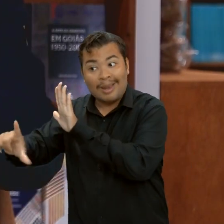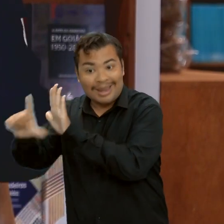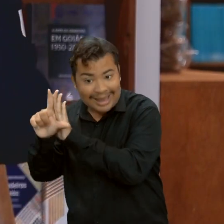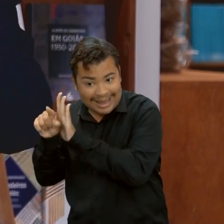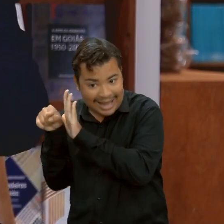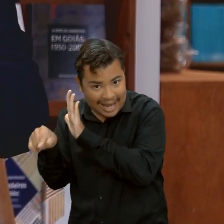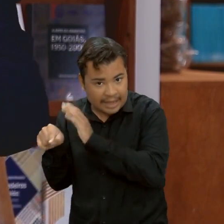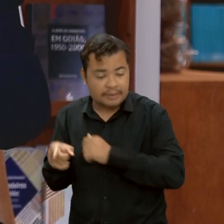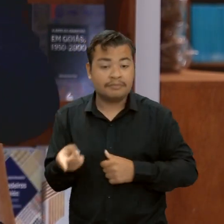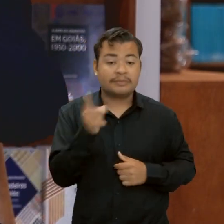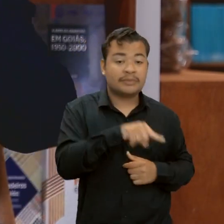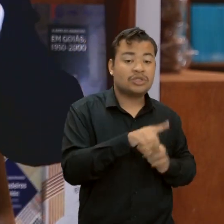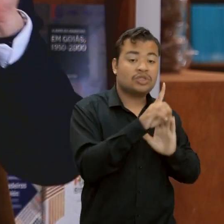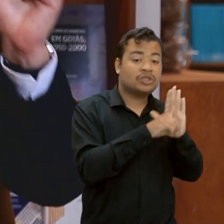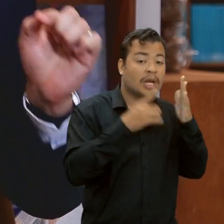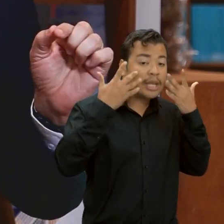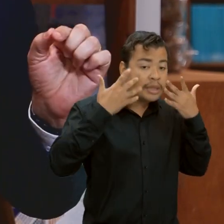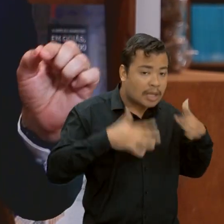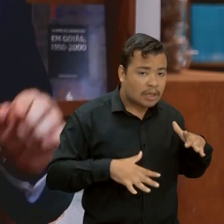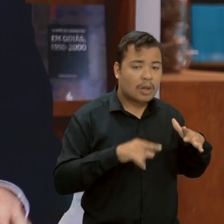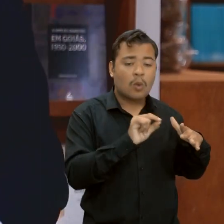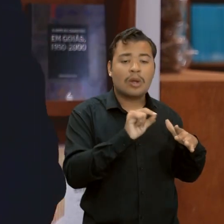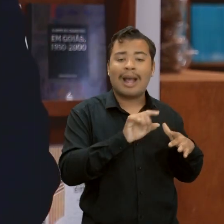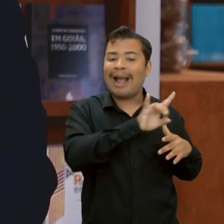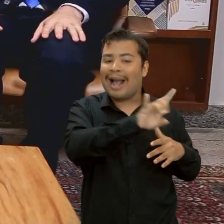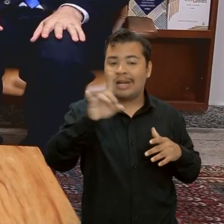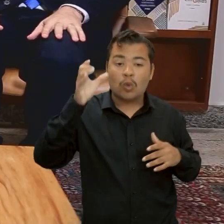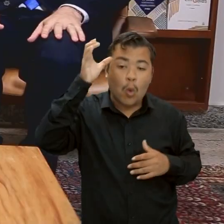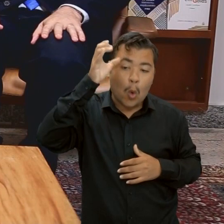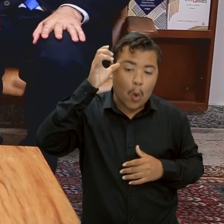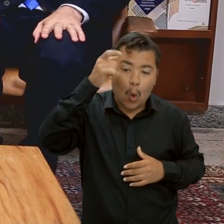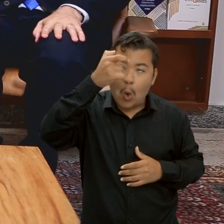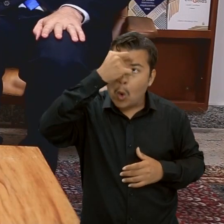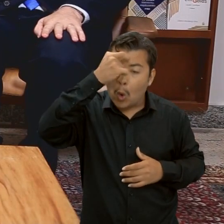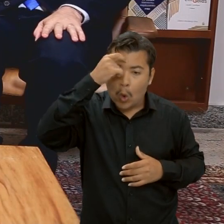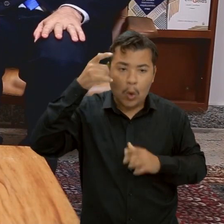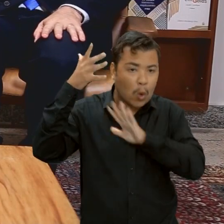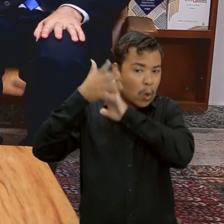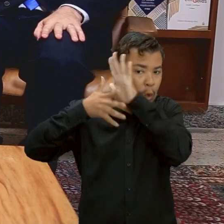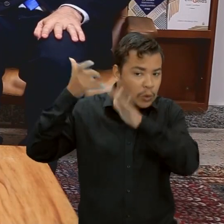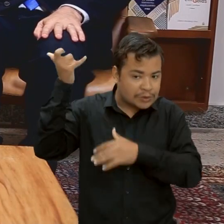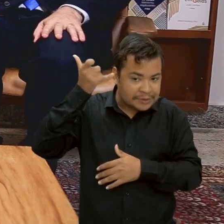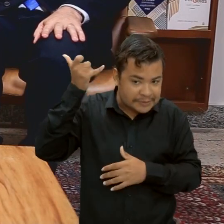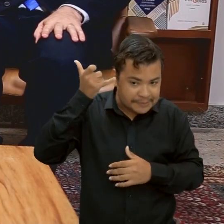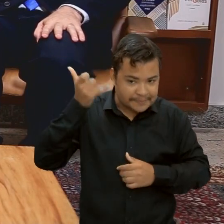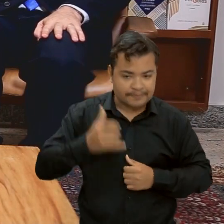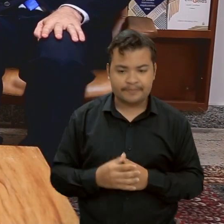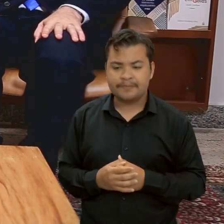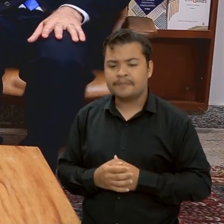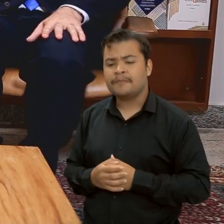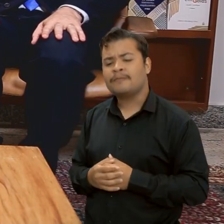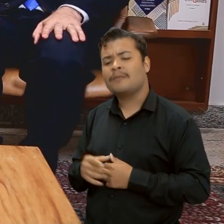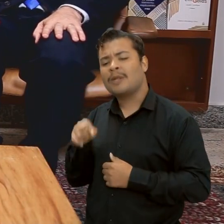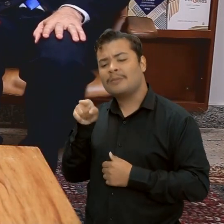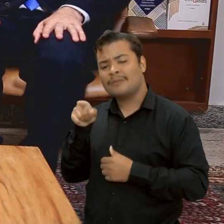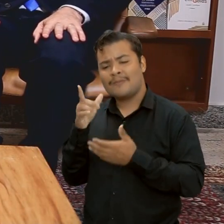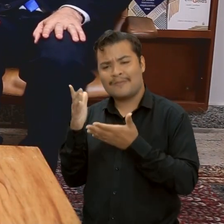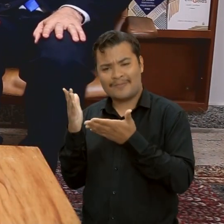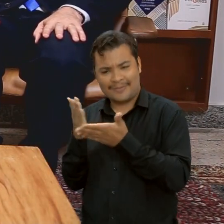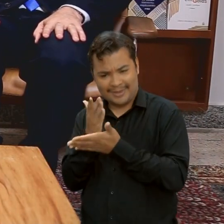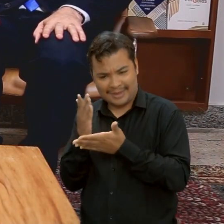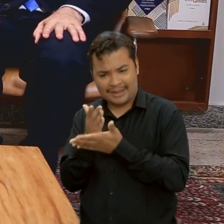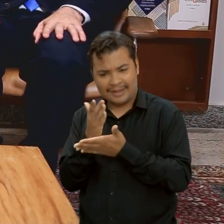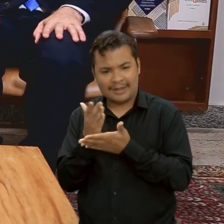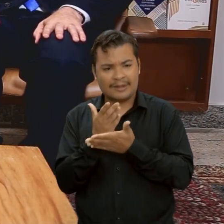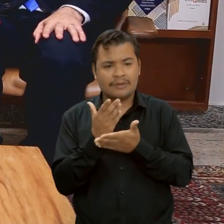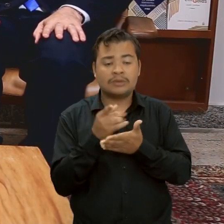princípios que estão na consciência de cada um. E aí, no seu livro, o senhor fala da relação desses direitos naturais